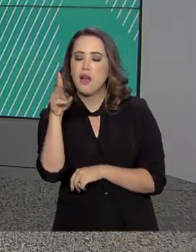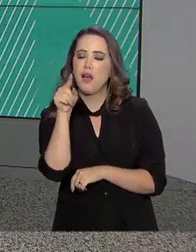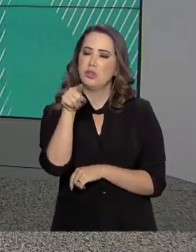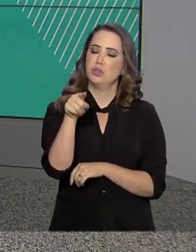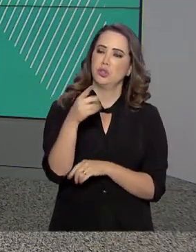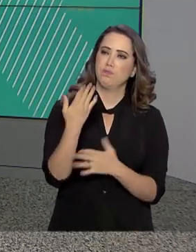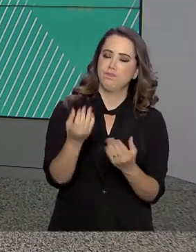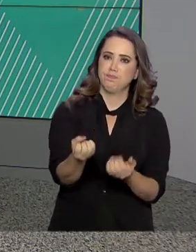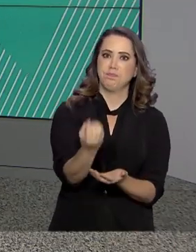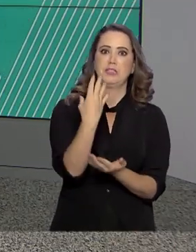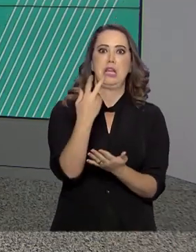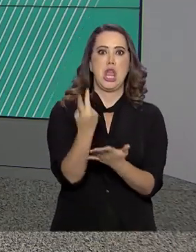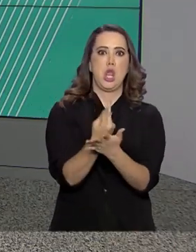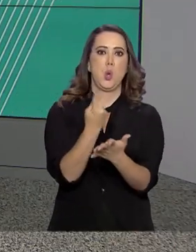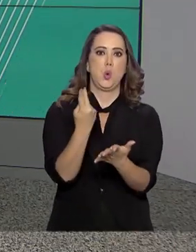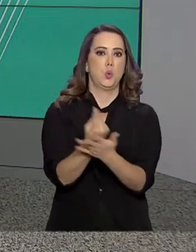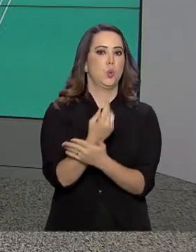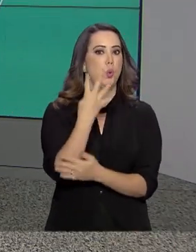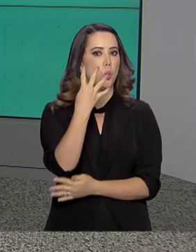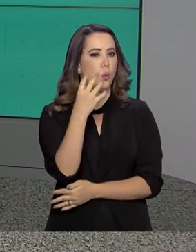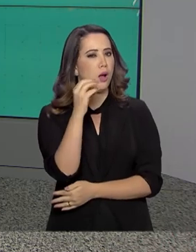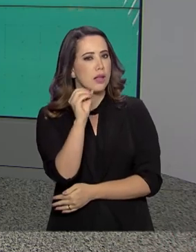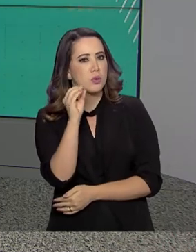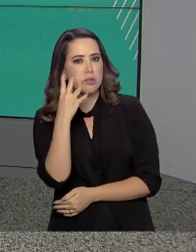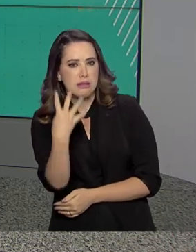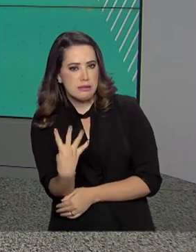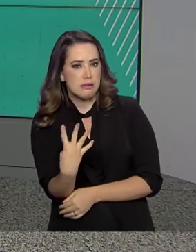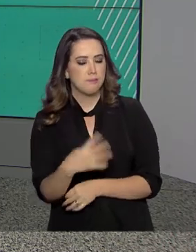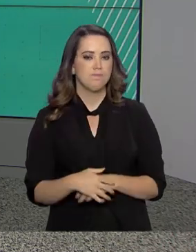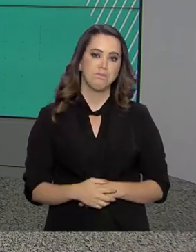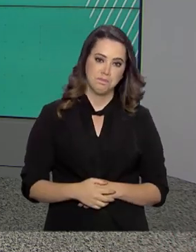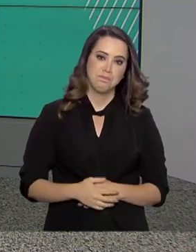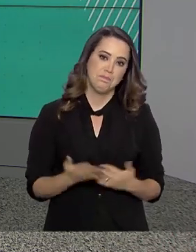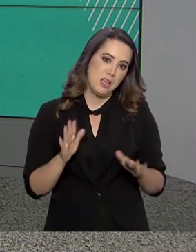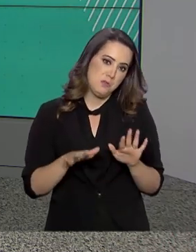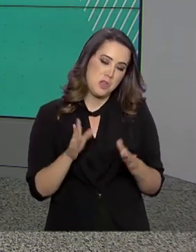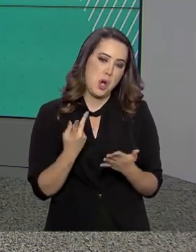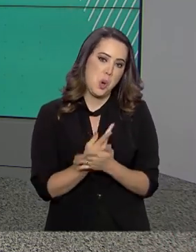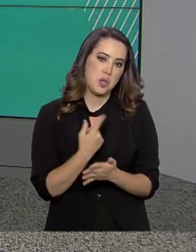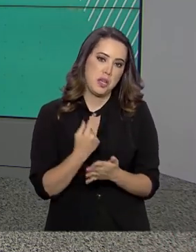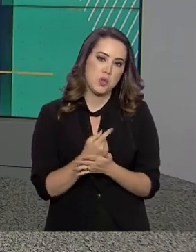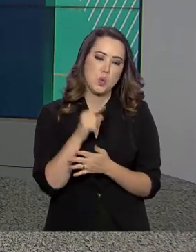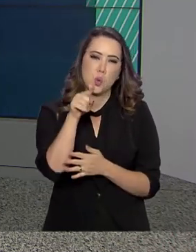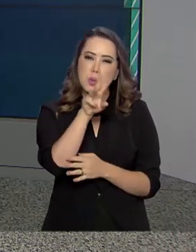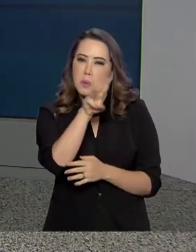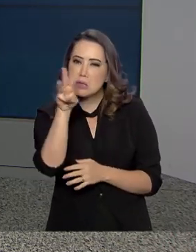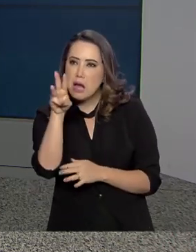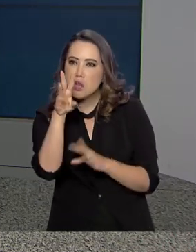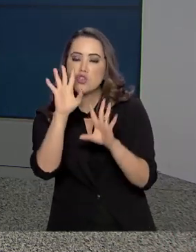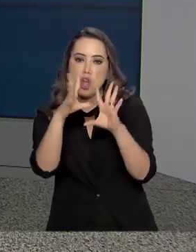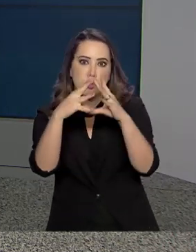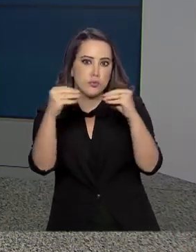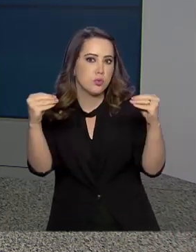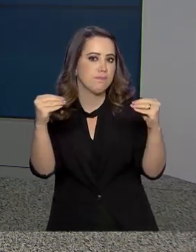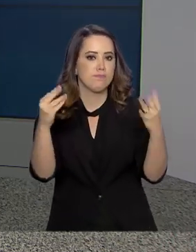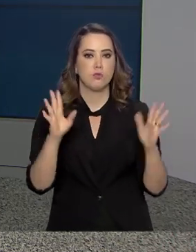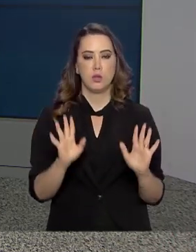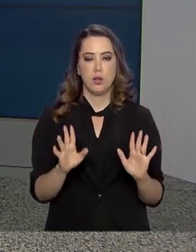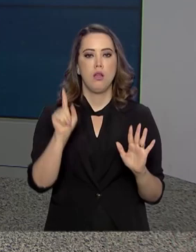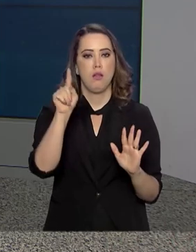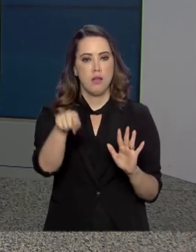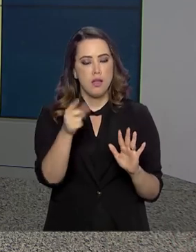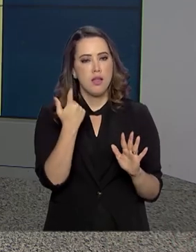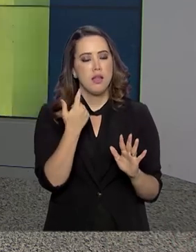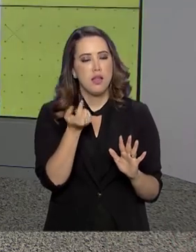aparece na tela é aquela mensagem de erro 404? Então, geralmente acontece quando a página já foi retirada do ar, né? Este